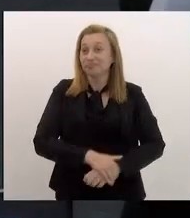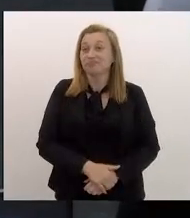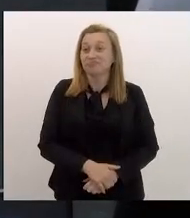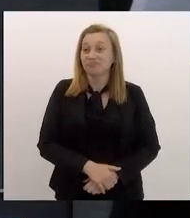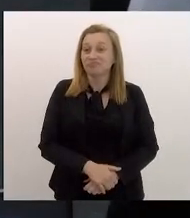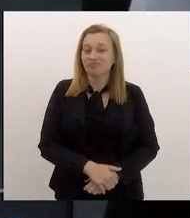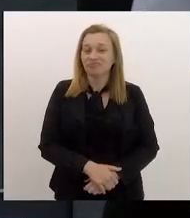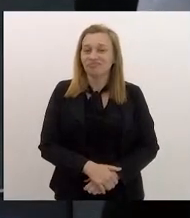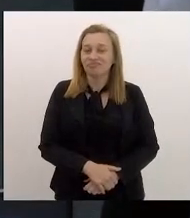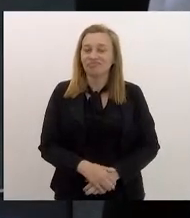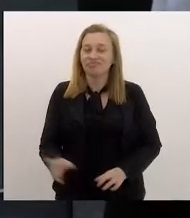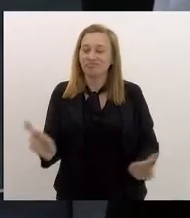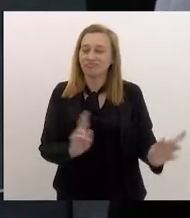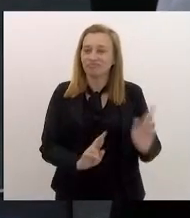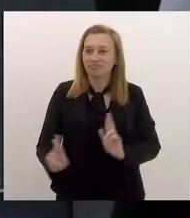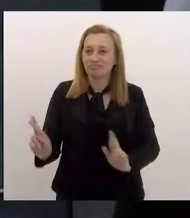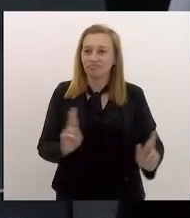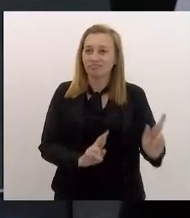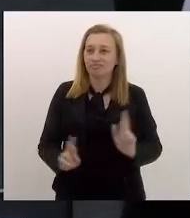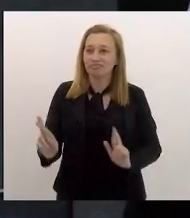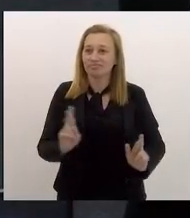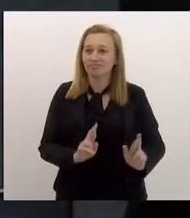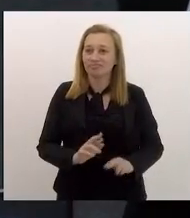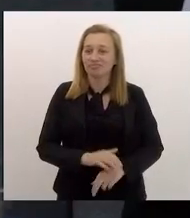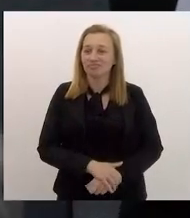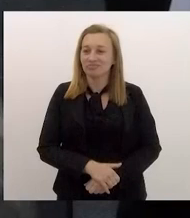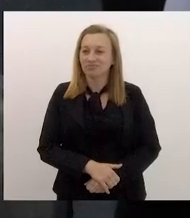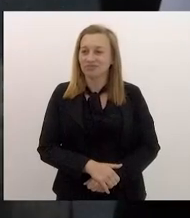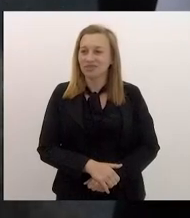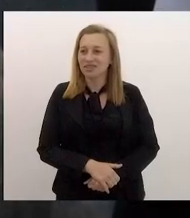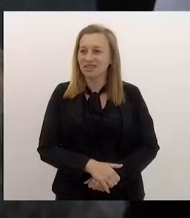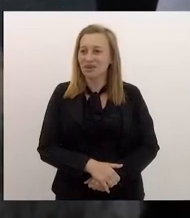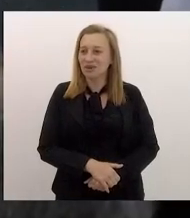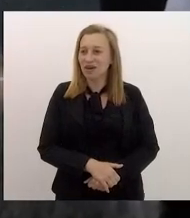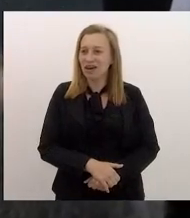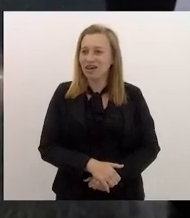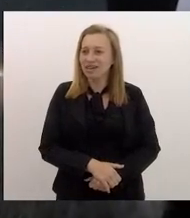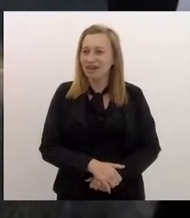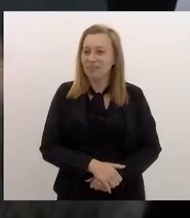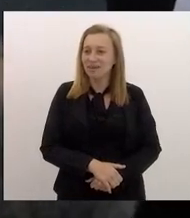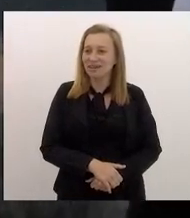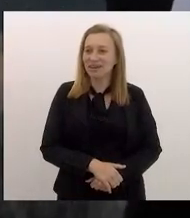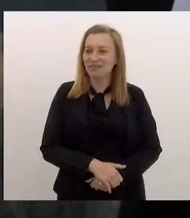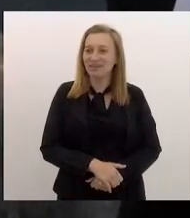em relação às vagas existentes.